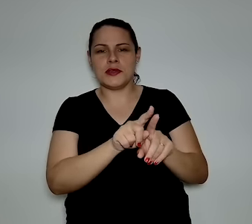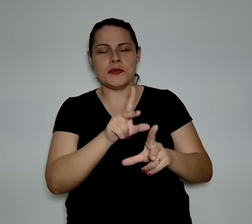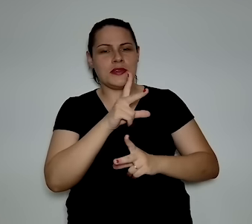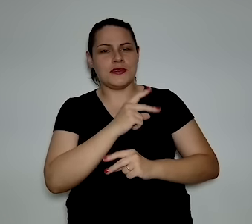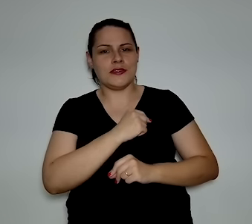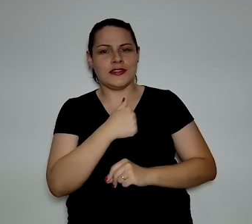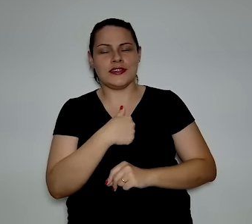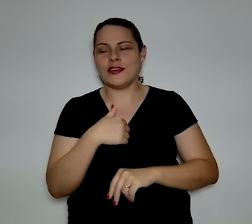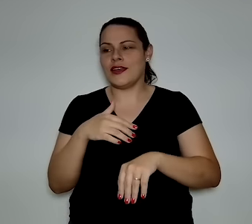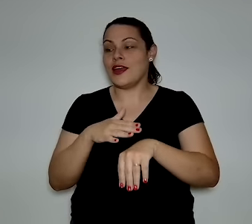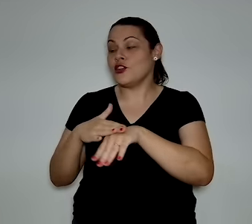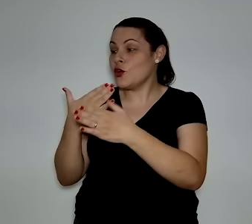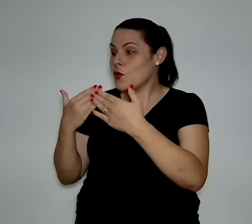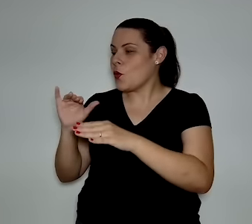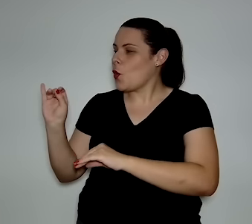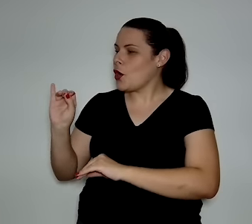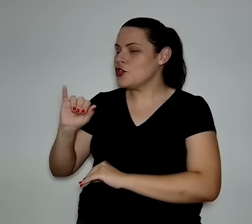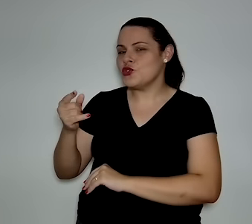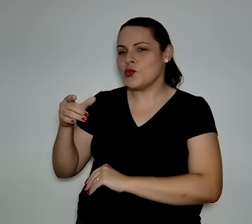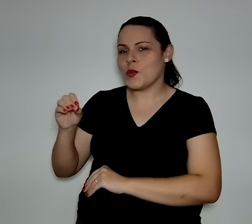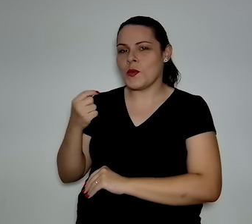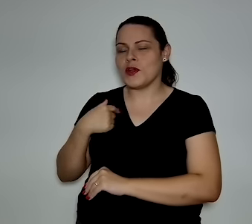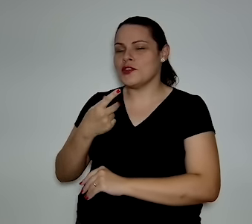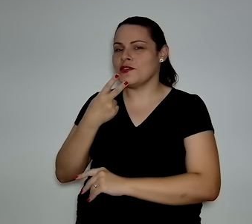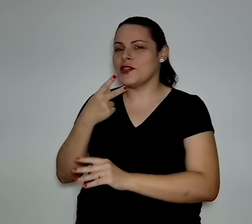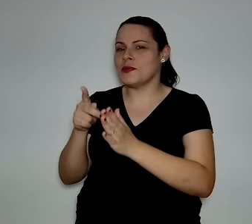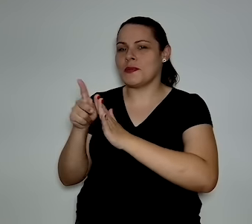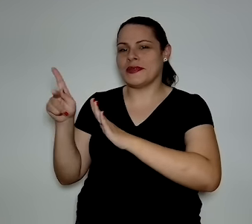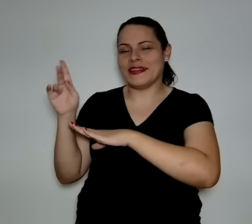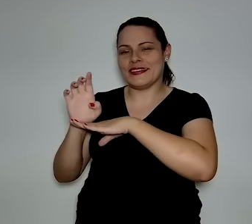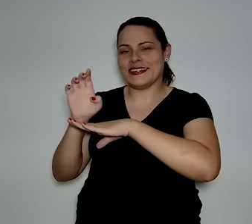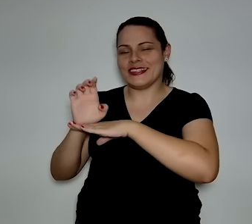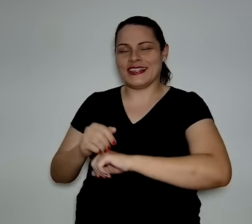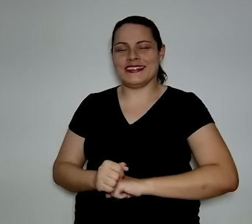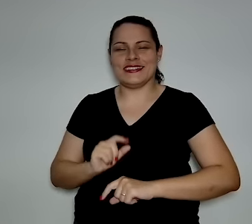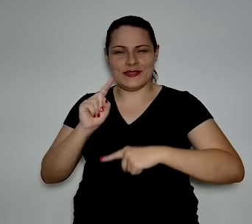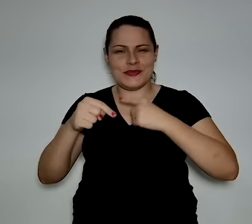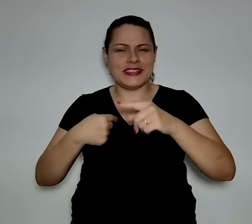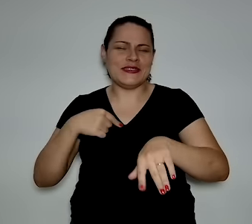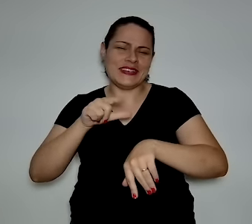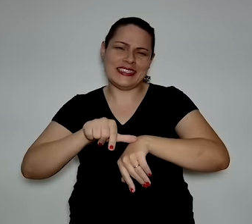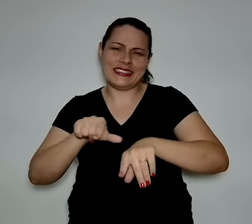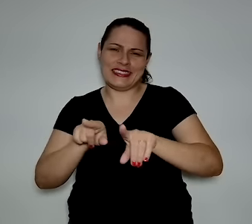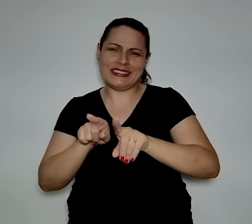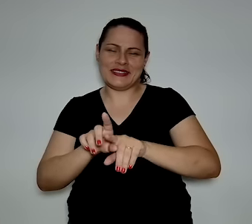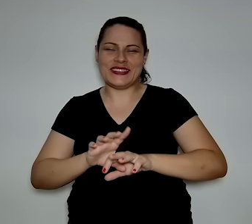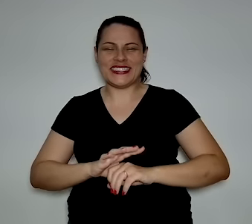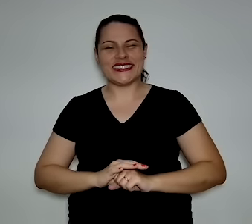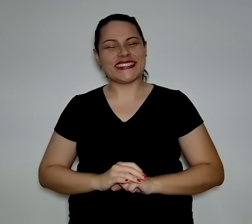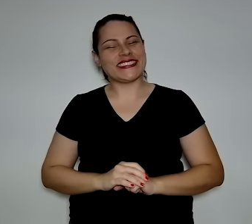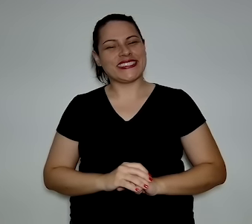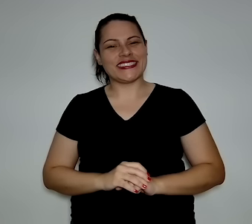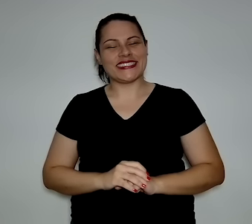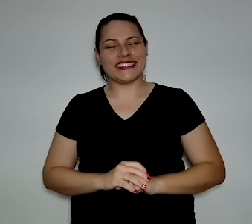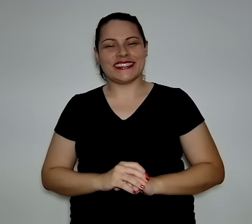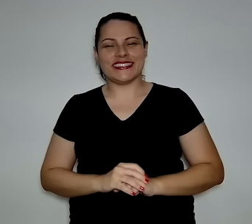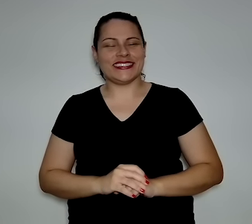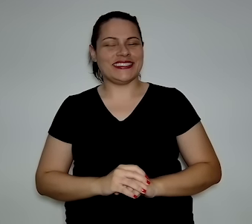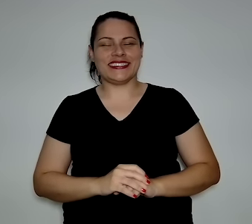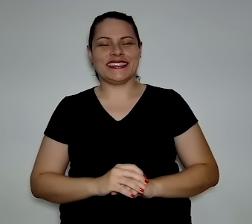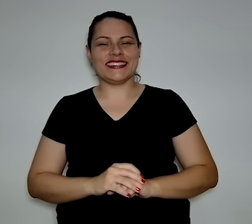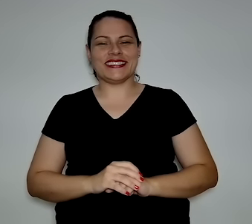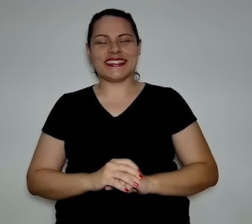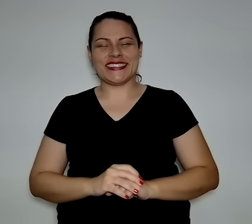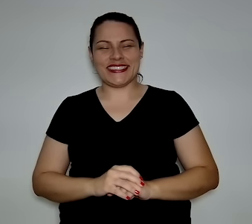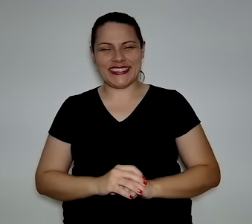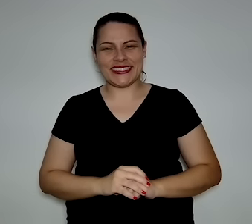o João aí, chegou. Estou falando aqui do Ceará, João. Acabei de tomar uma água. É, eu atrasei também. Claro, isso não pode ter